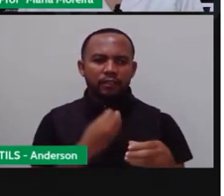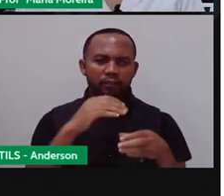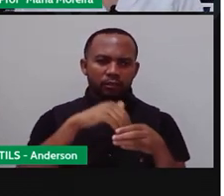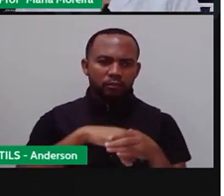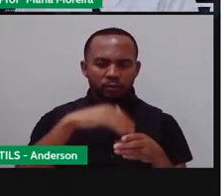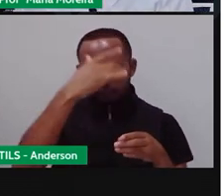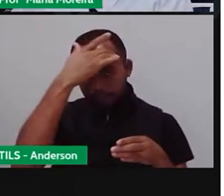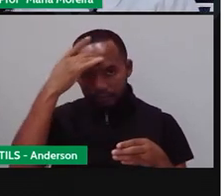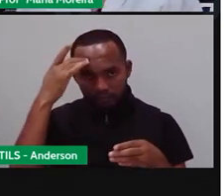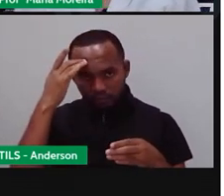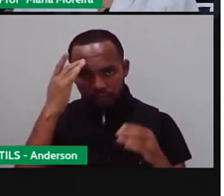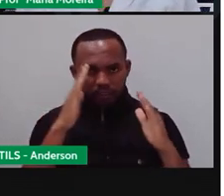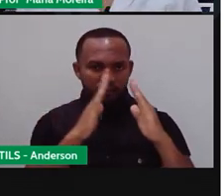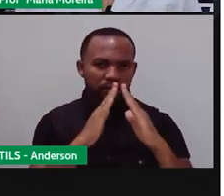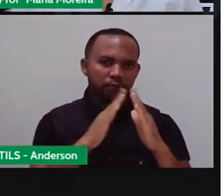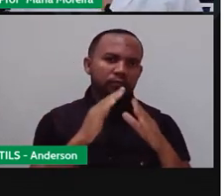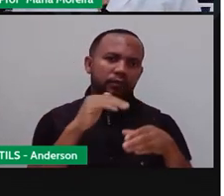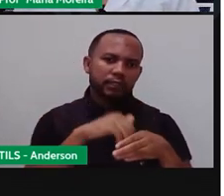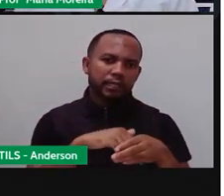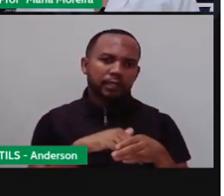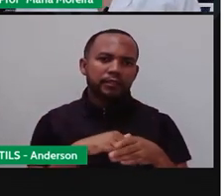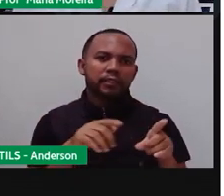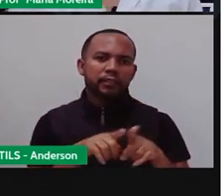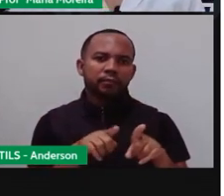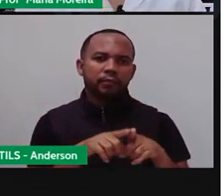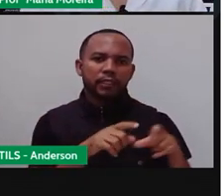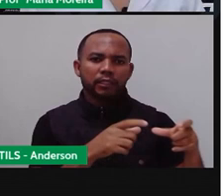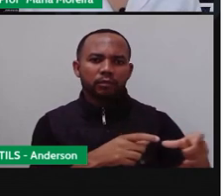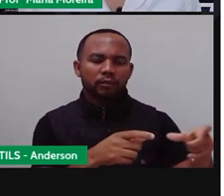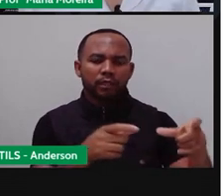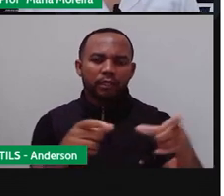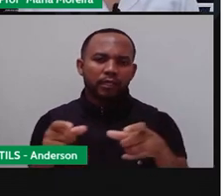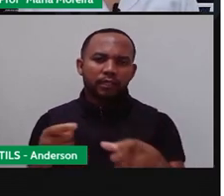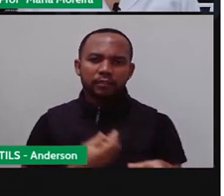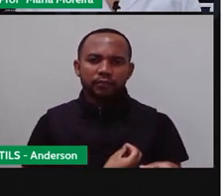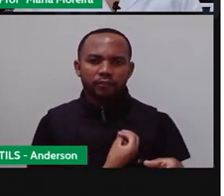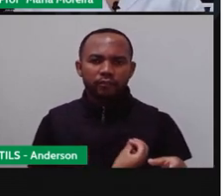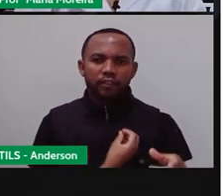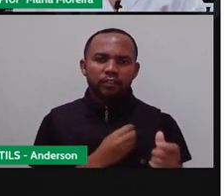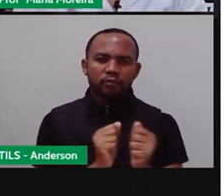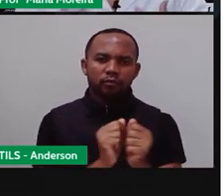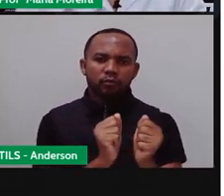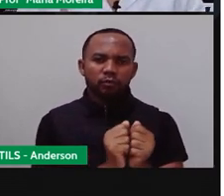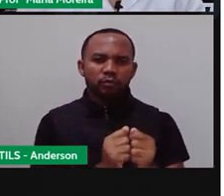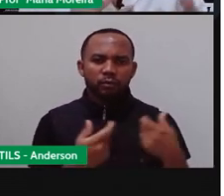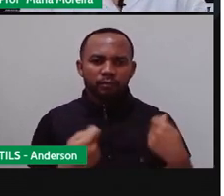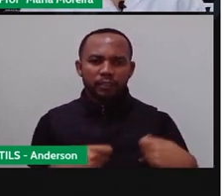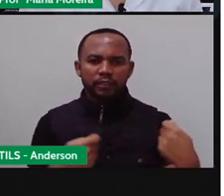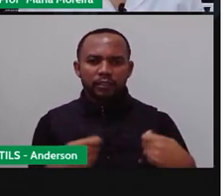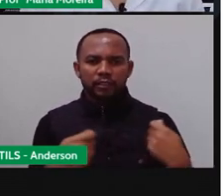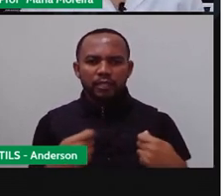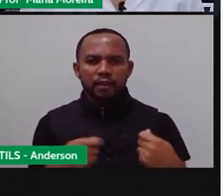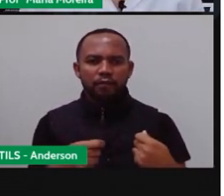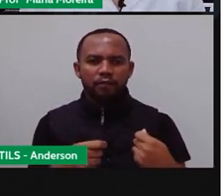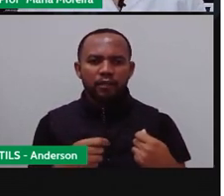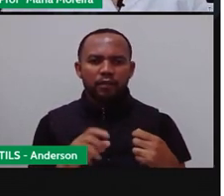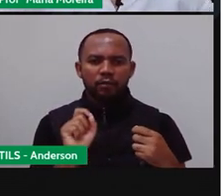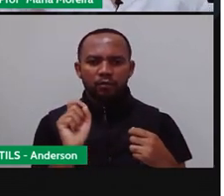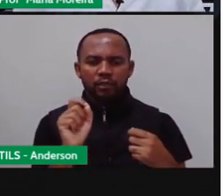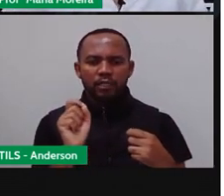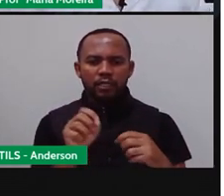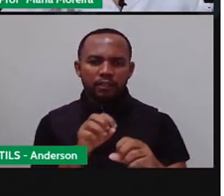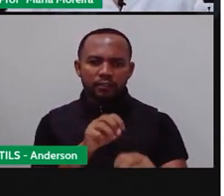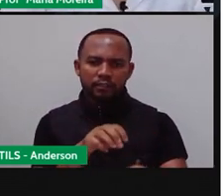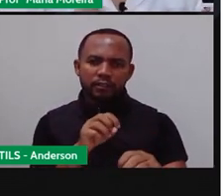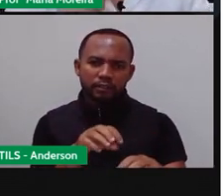realidade? A casa dos humanos, né? As aldeias, a conviver com os humanos. E eles precisaram aí se adaptar. Da